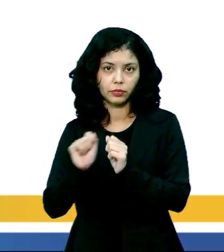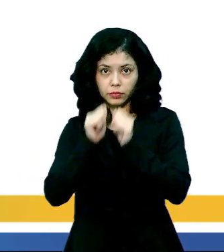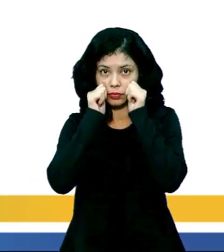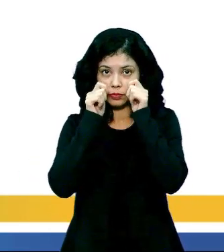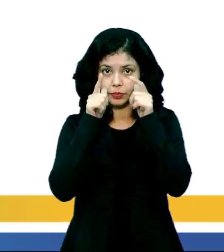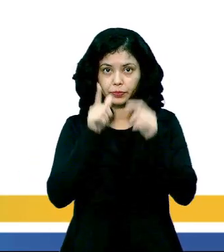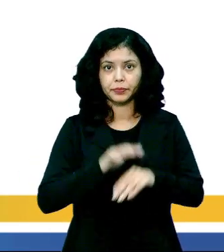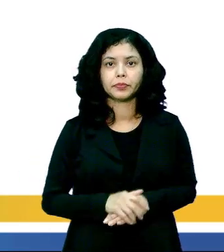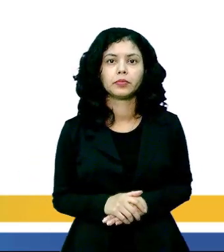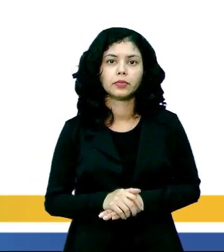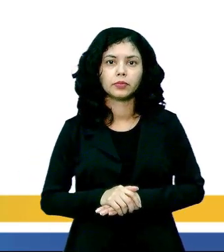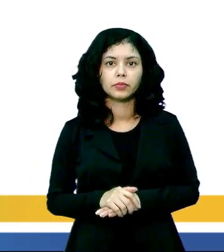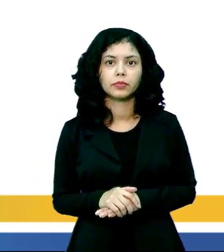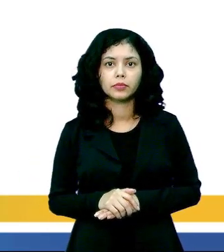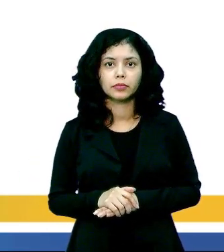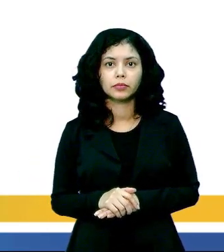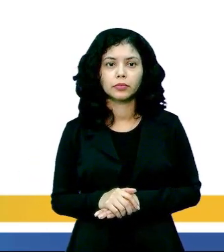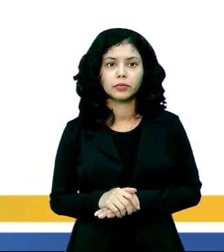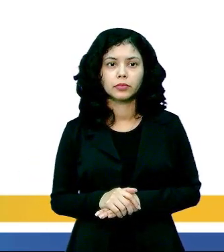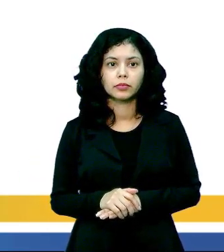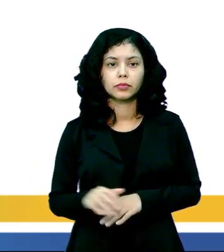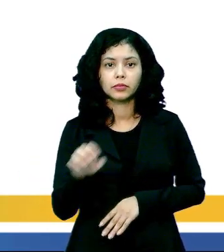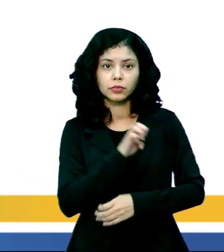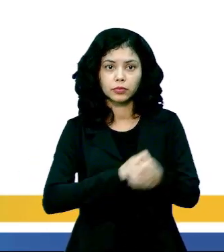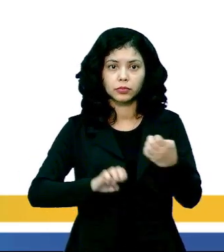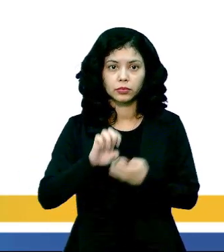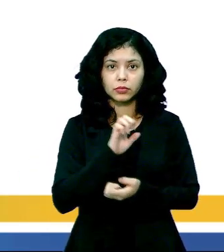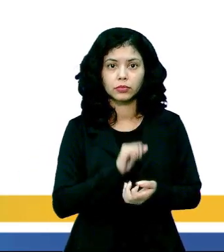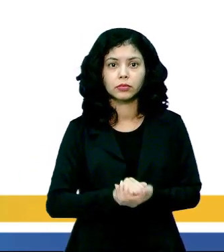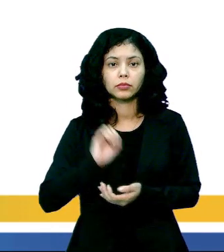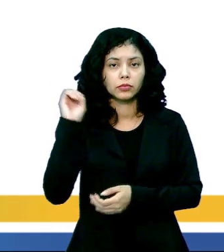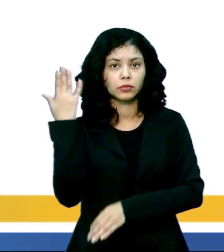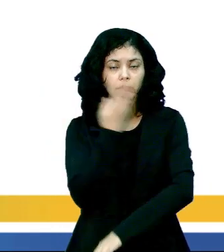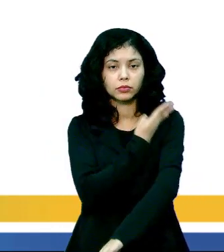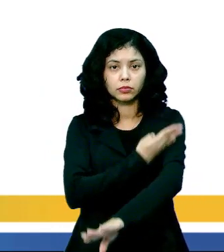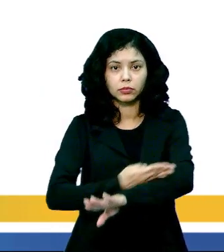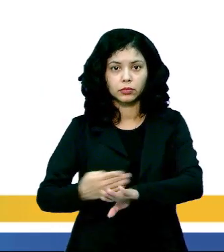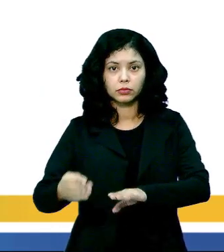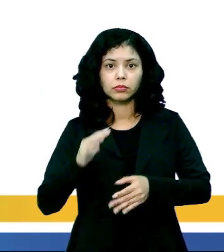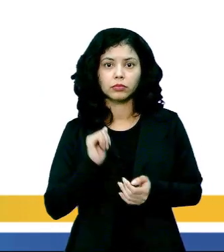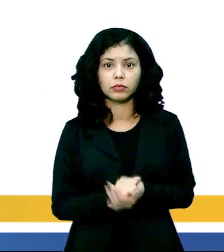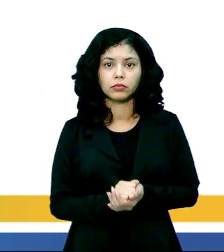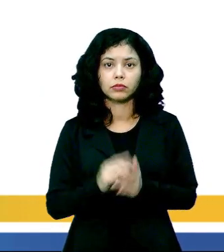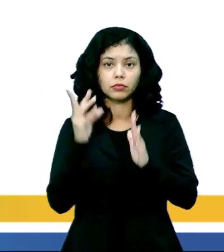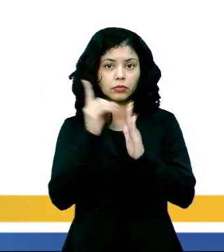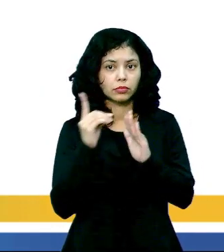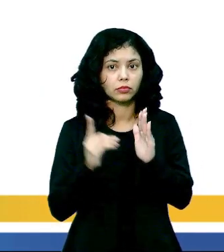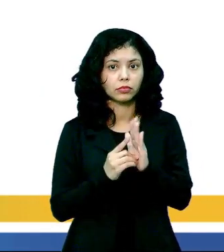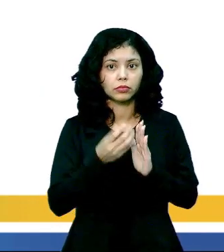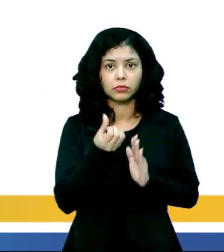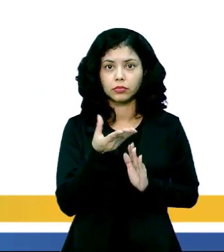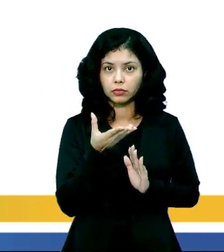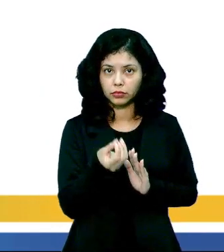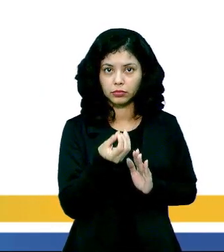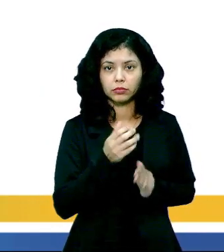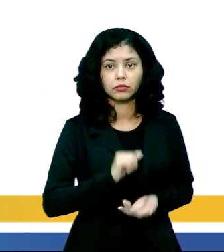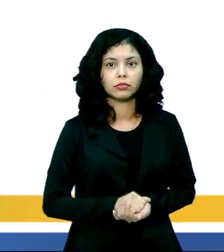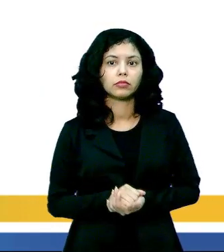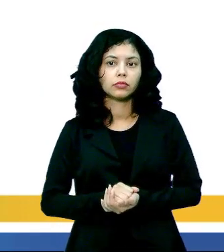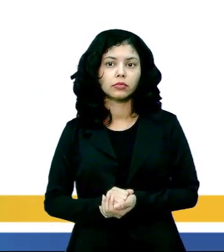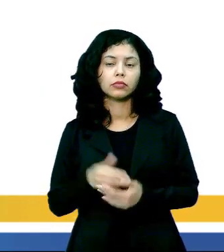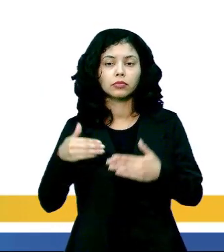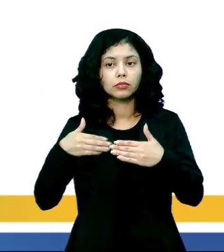com bastante atenção. A Revolução dos Costumes, engendradas na década de